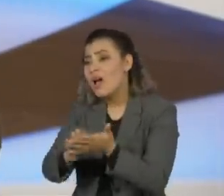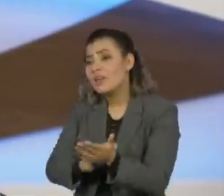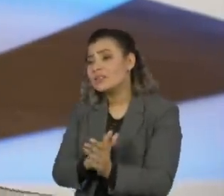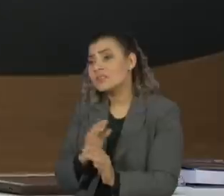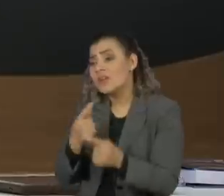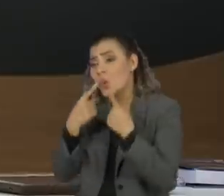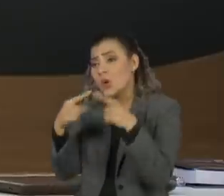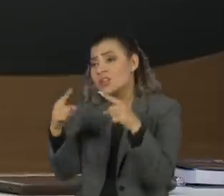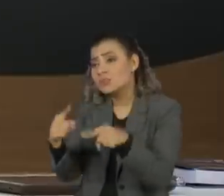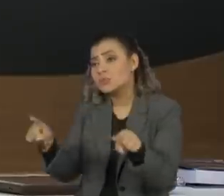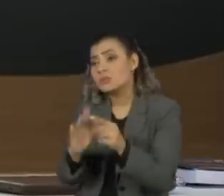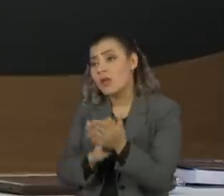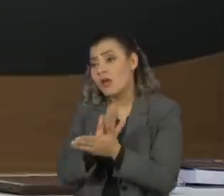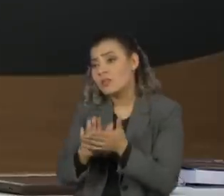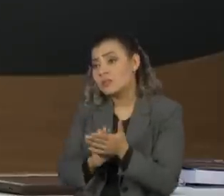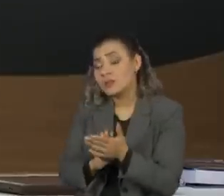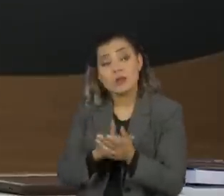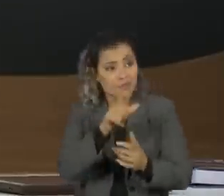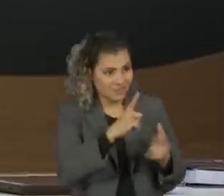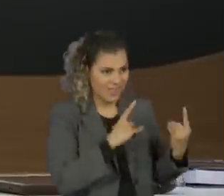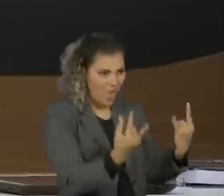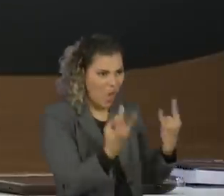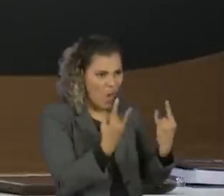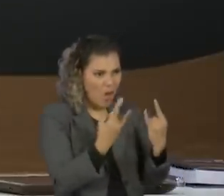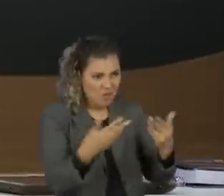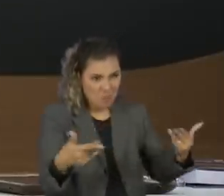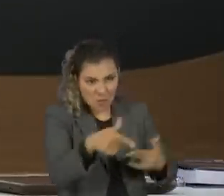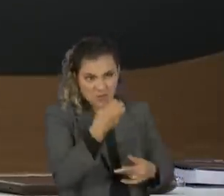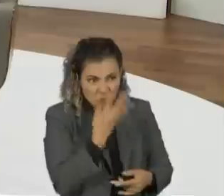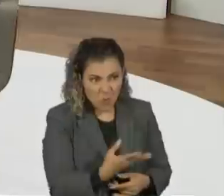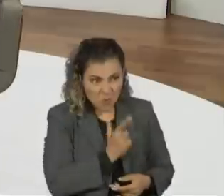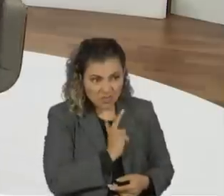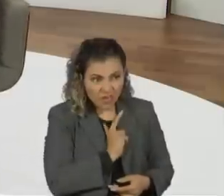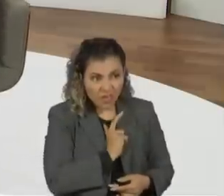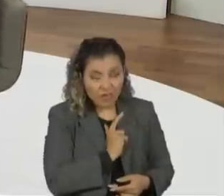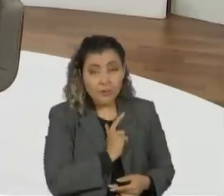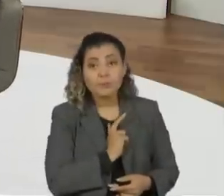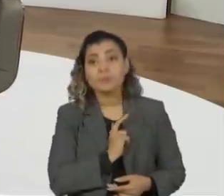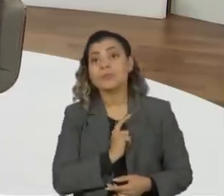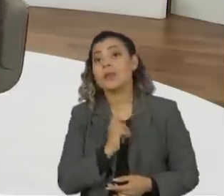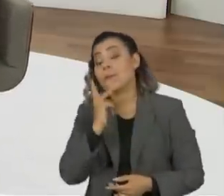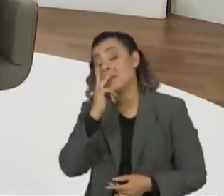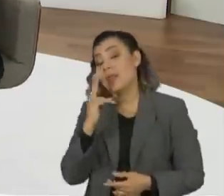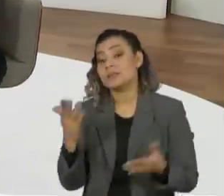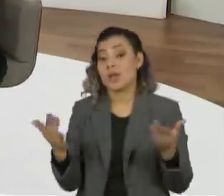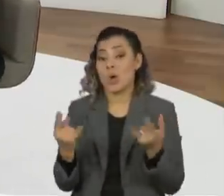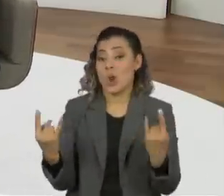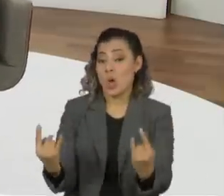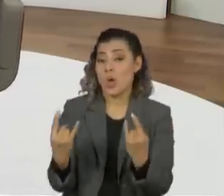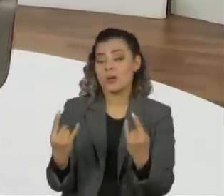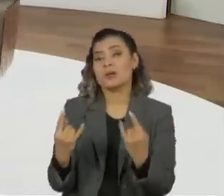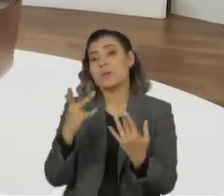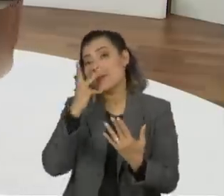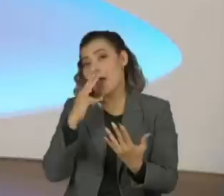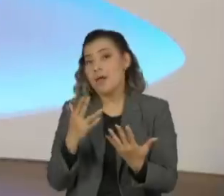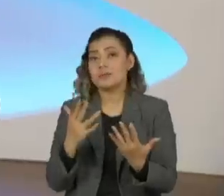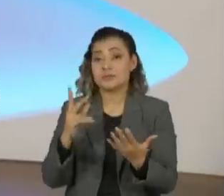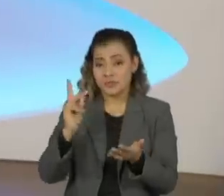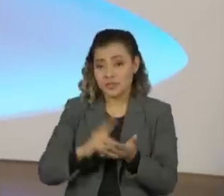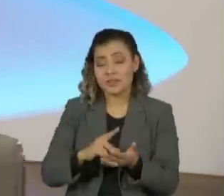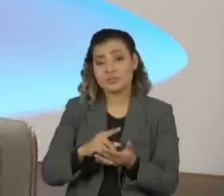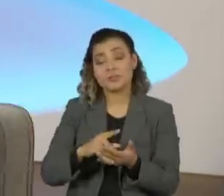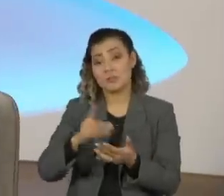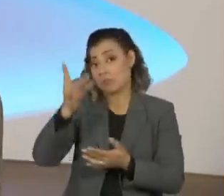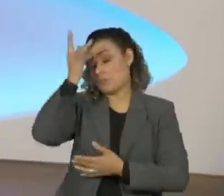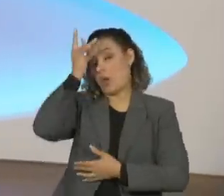rock, ainda tem alguma coisa que vale a pena ouvir? O rock está no auge. O rock... A cena independente,